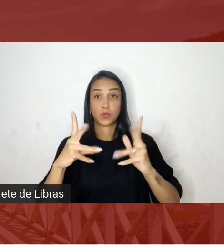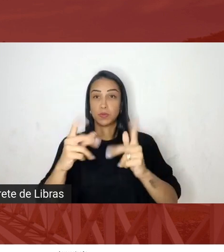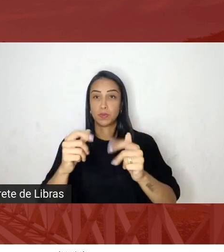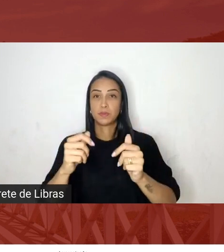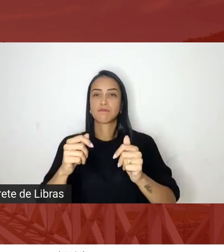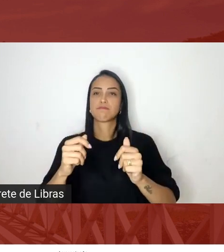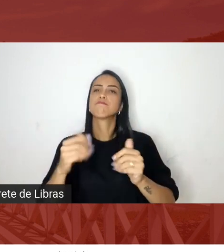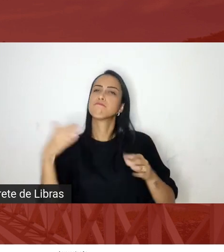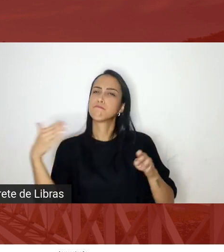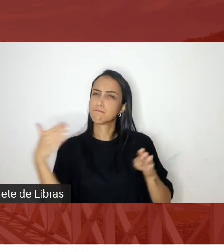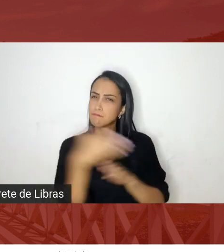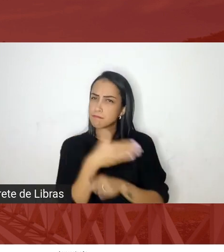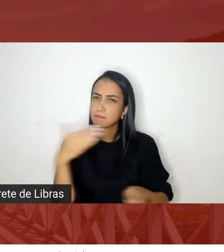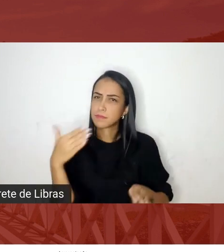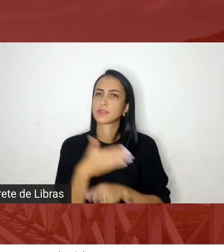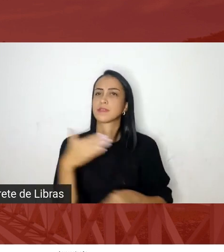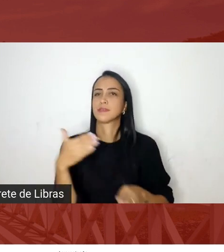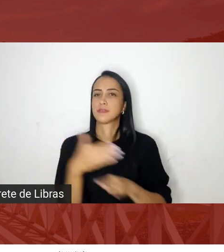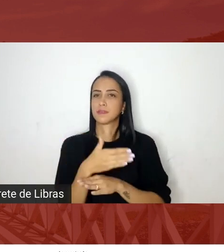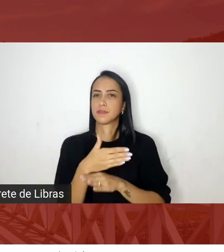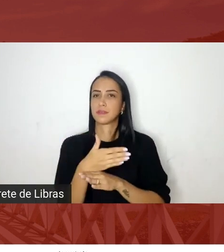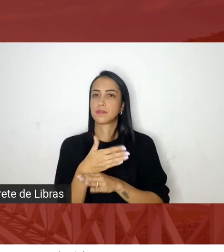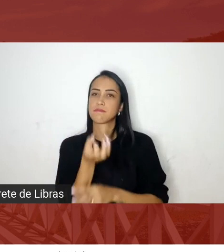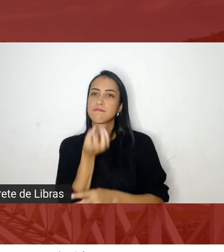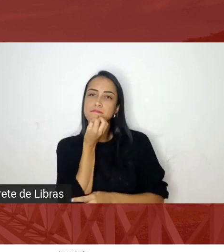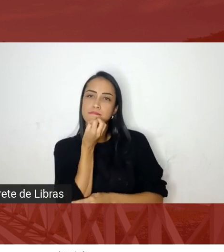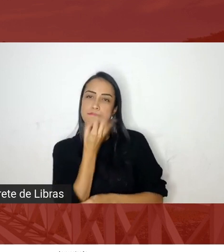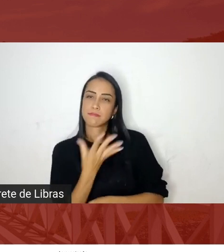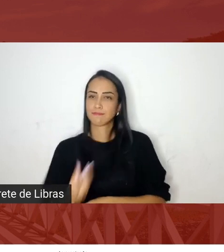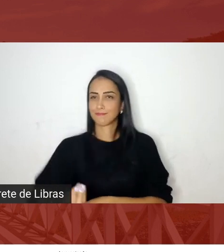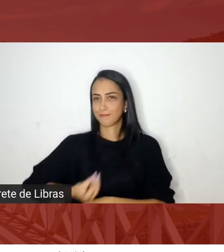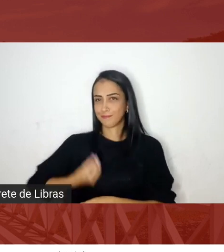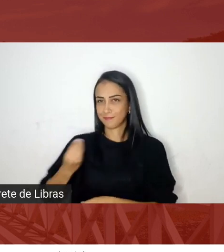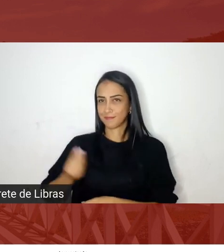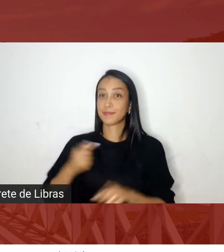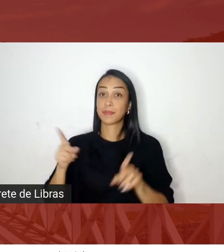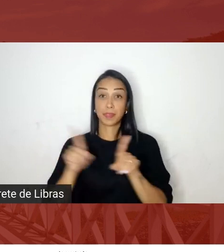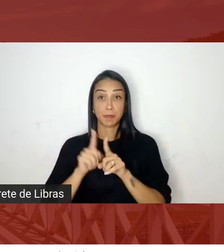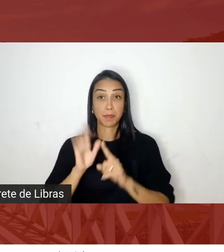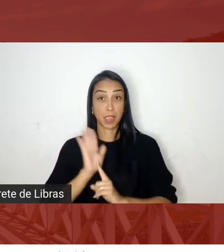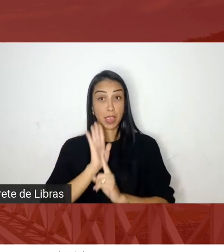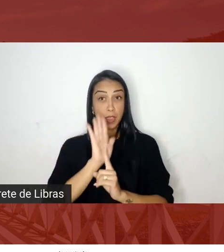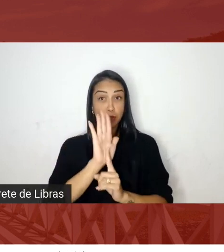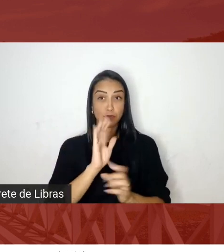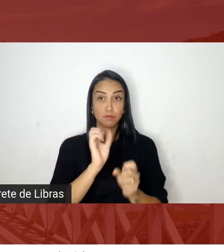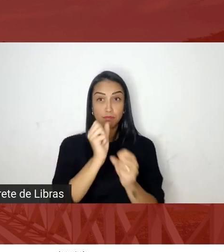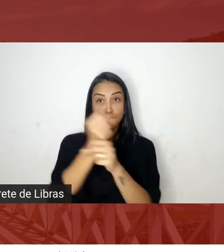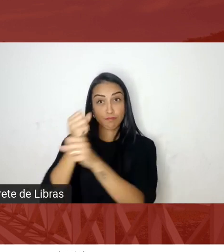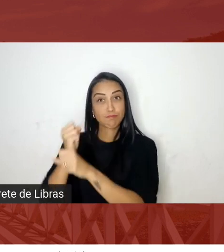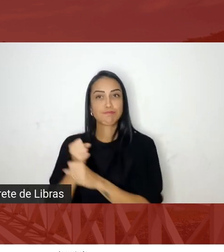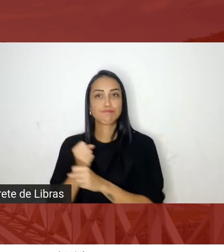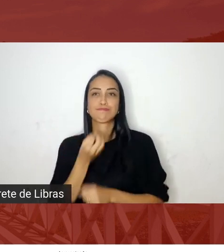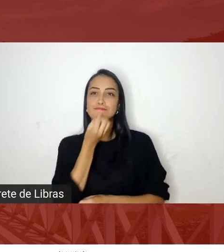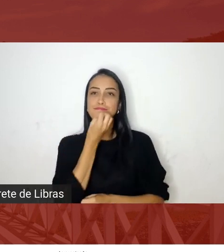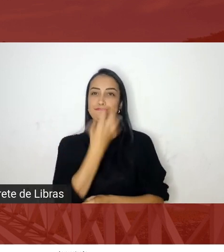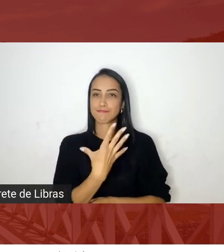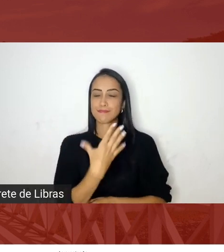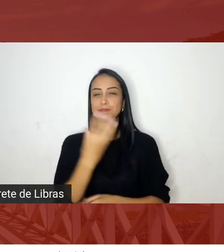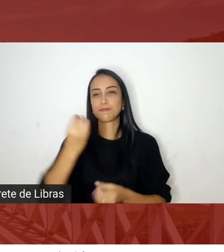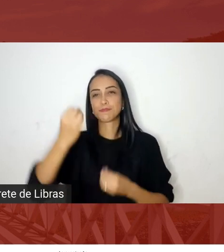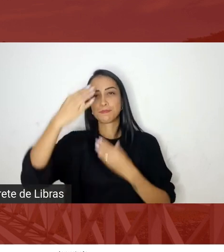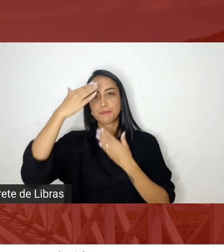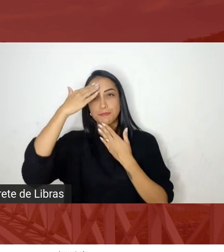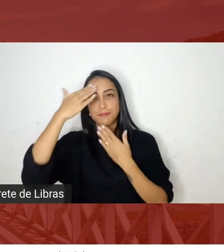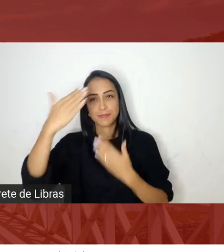participam do bem-estar e ajuda a construir o bem-estar de todos muito obrigado uma alegria